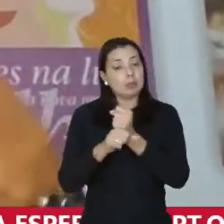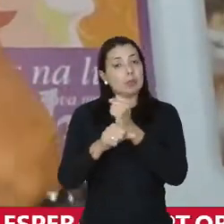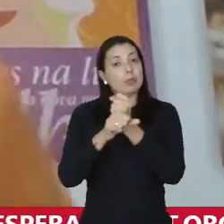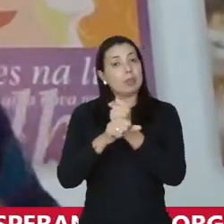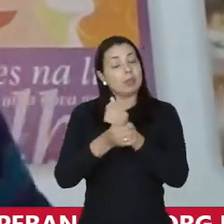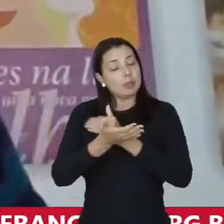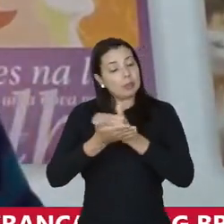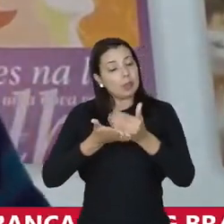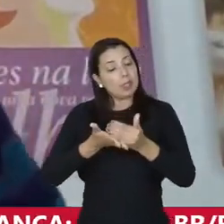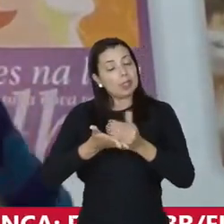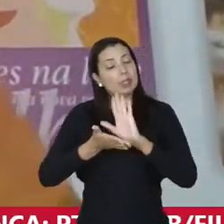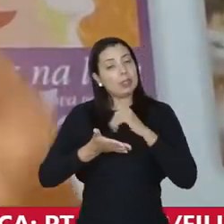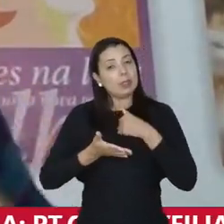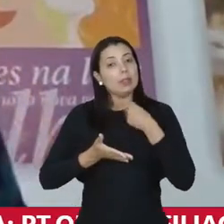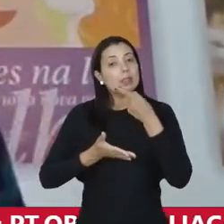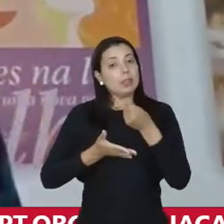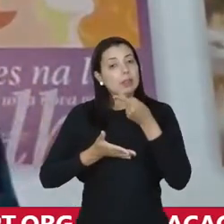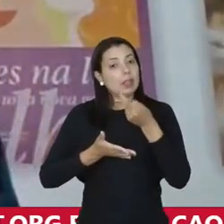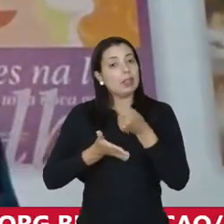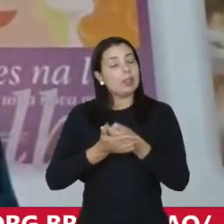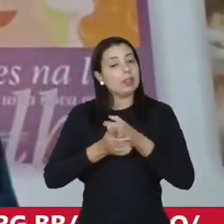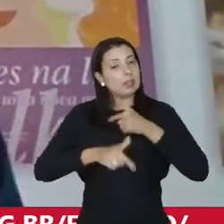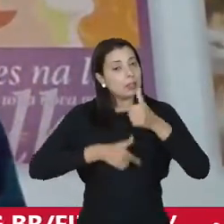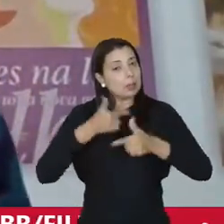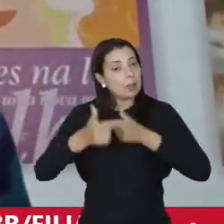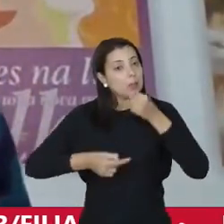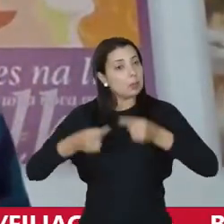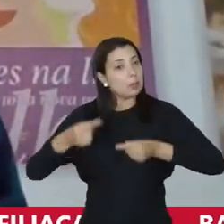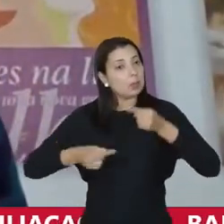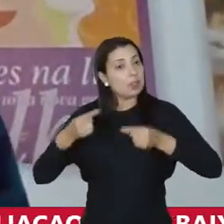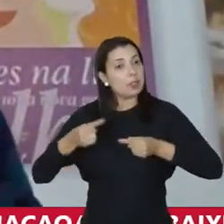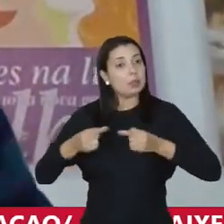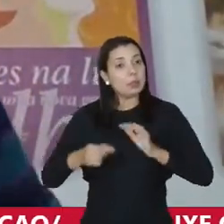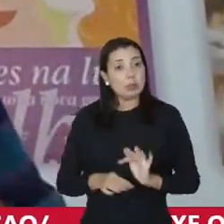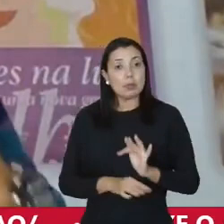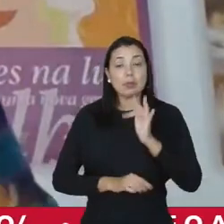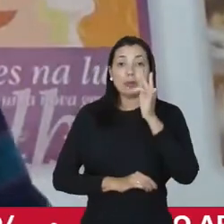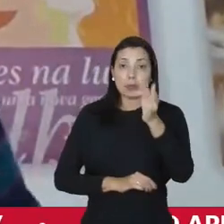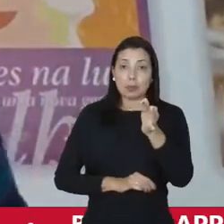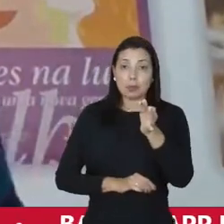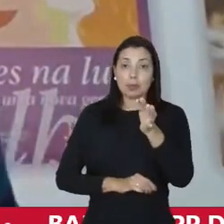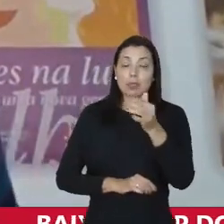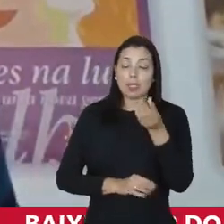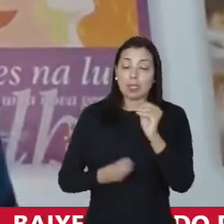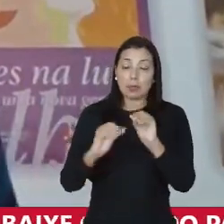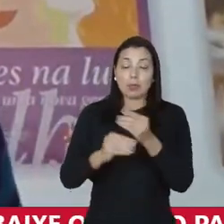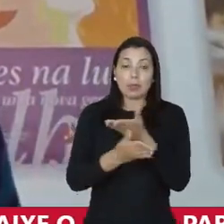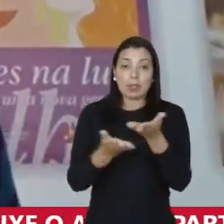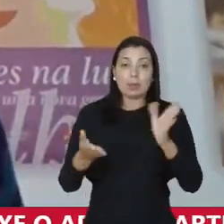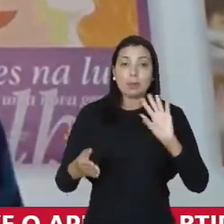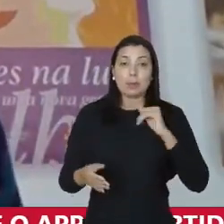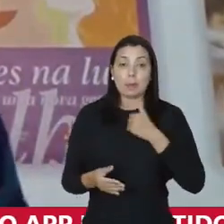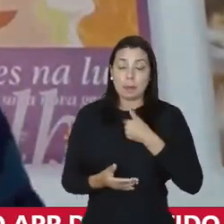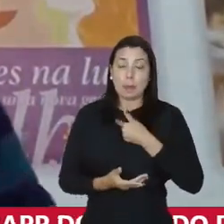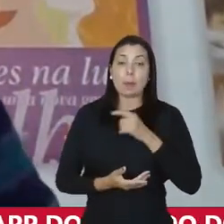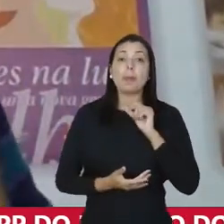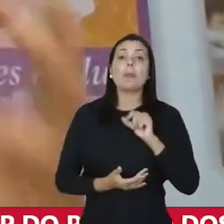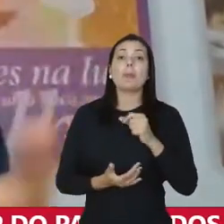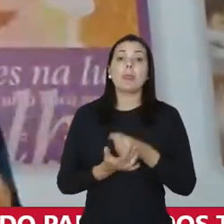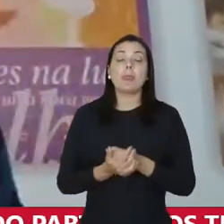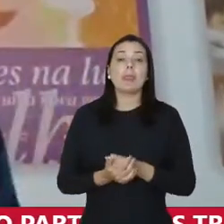a partir da nossa fala e das nossas ações políticas para o futuro o que está posto para nós é